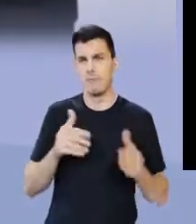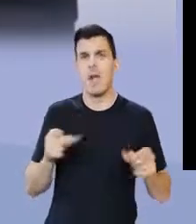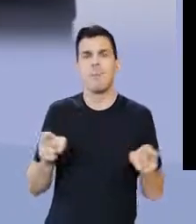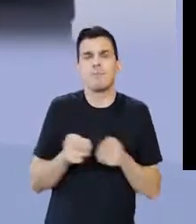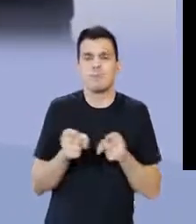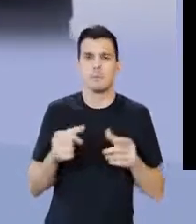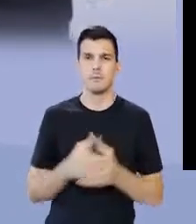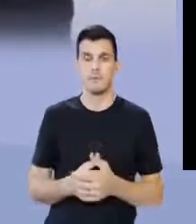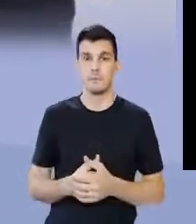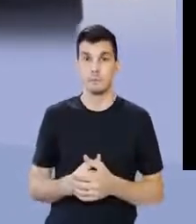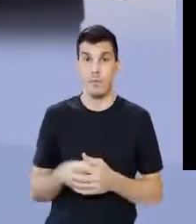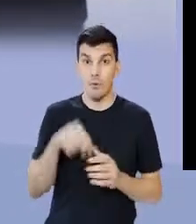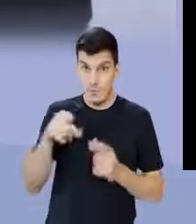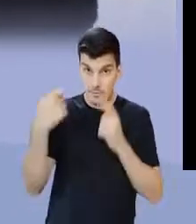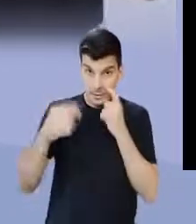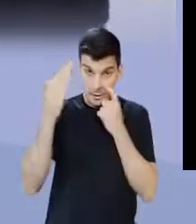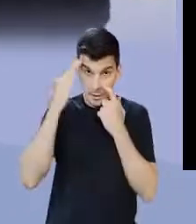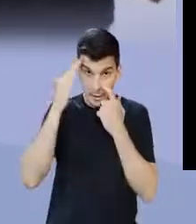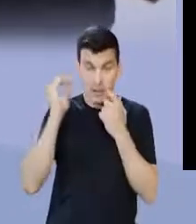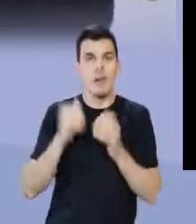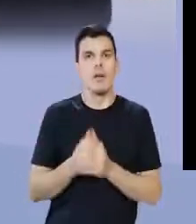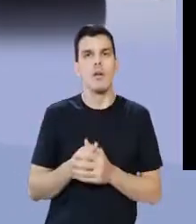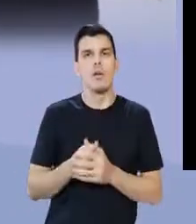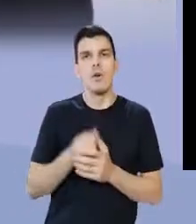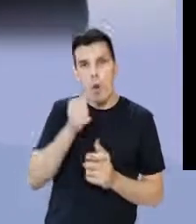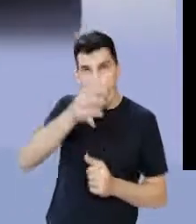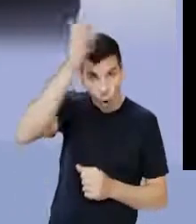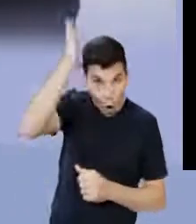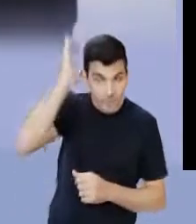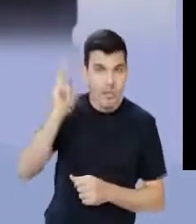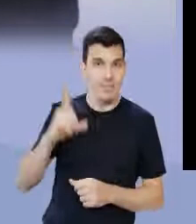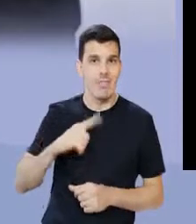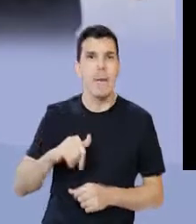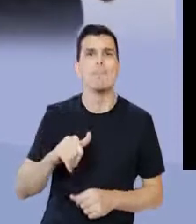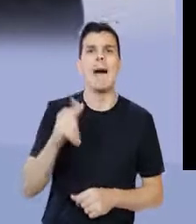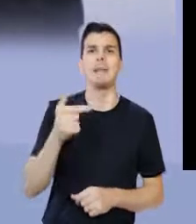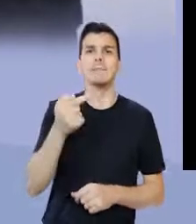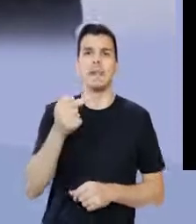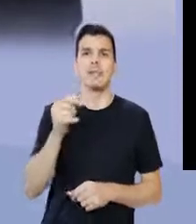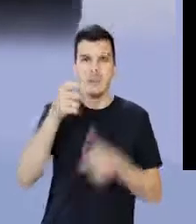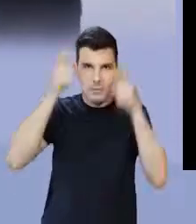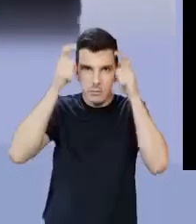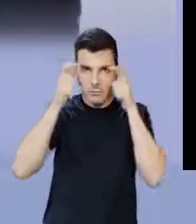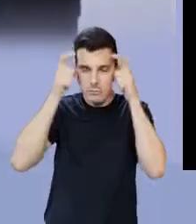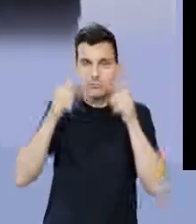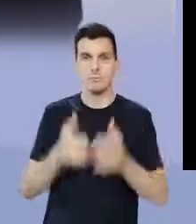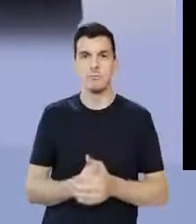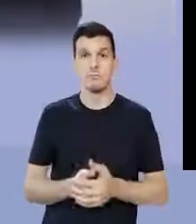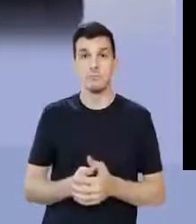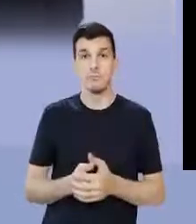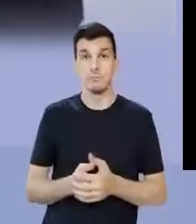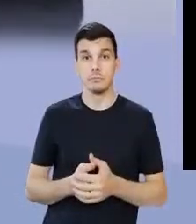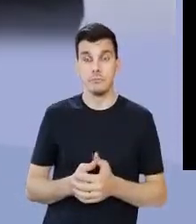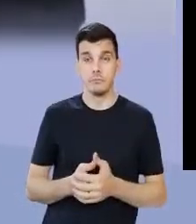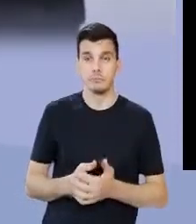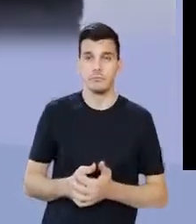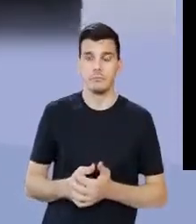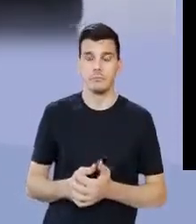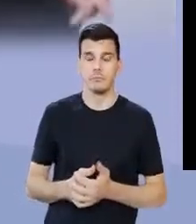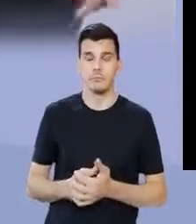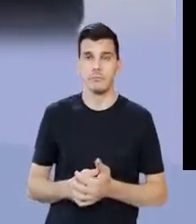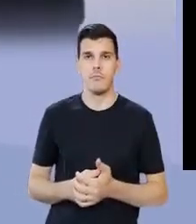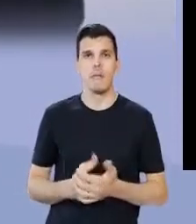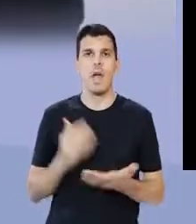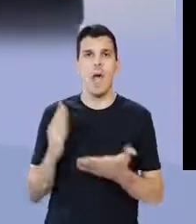período mais ou menos aí curto. E eu quero que você entenda que Roma teve mais de sete reis. Todos chegando até nós de forma